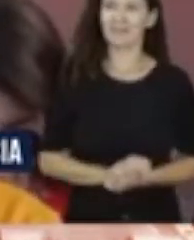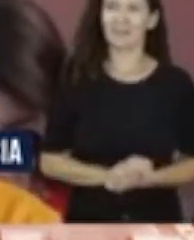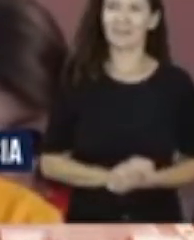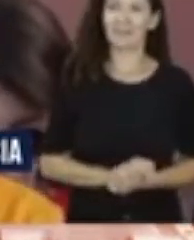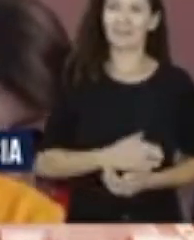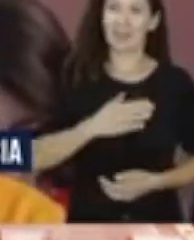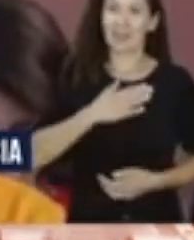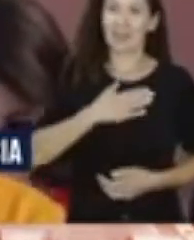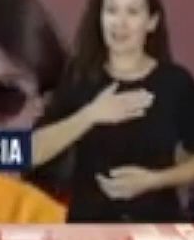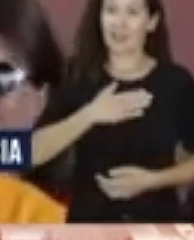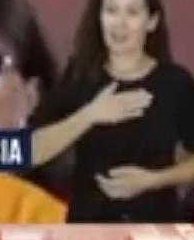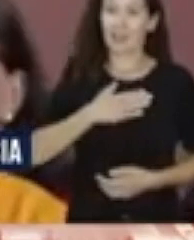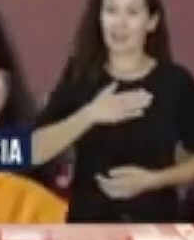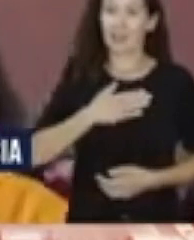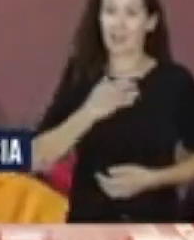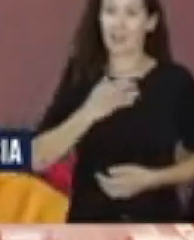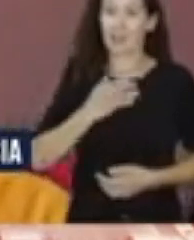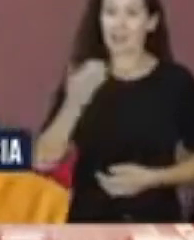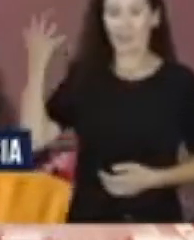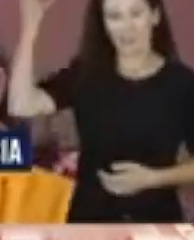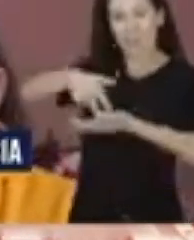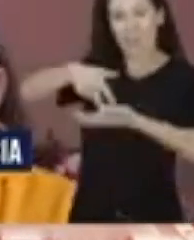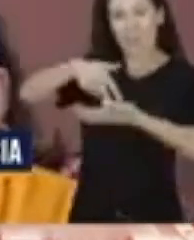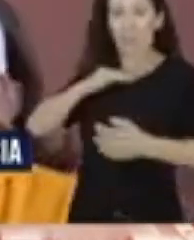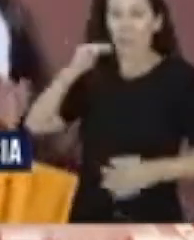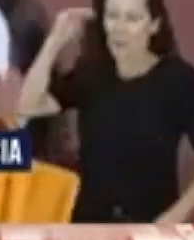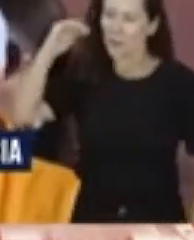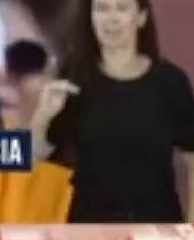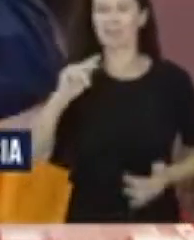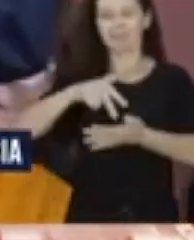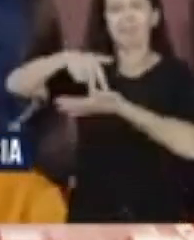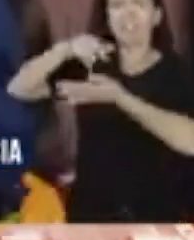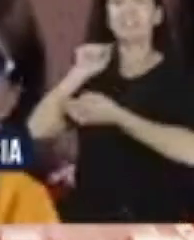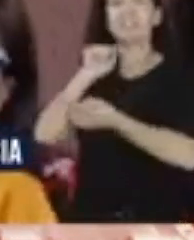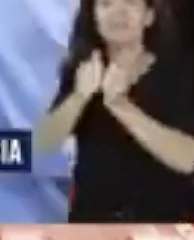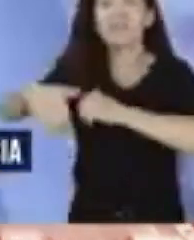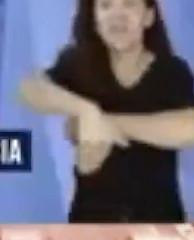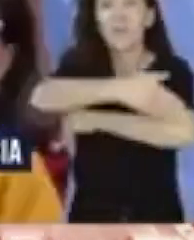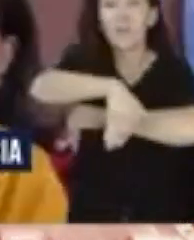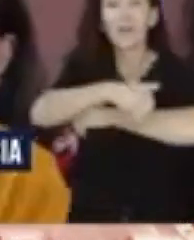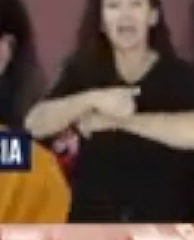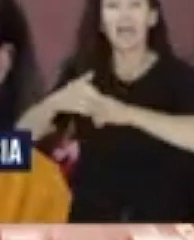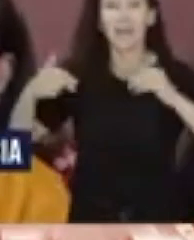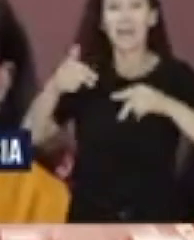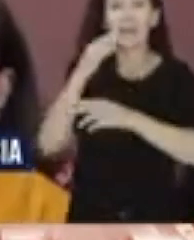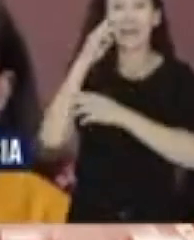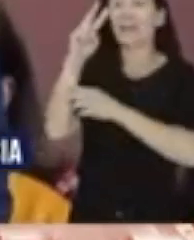Esperança, mas a sigla vai ser FE Brasil ou FE Brasil, para quem preferir. Então está